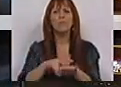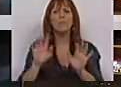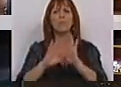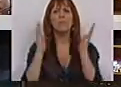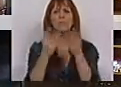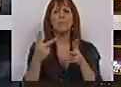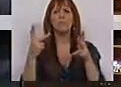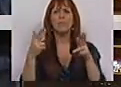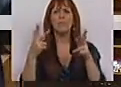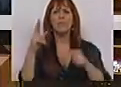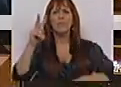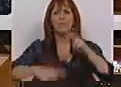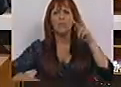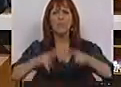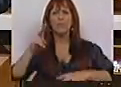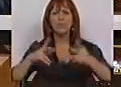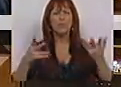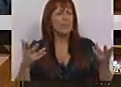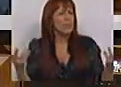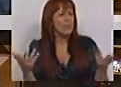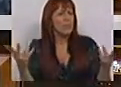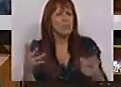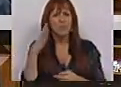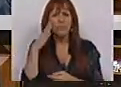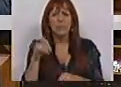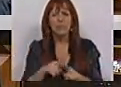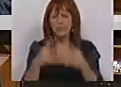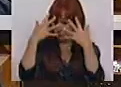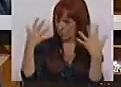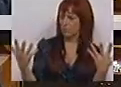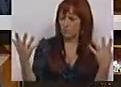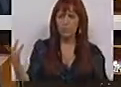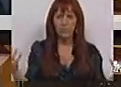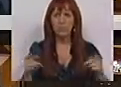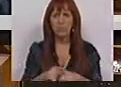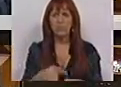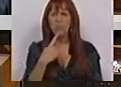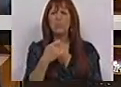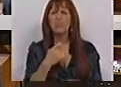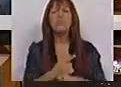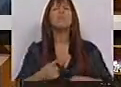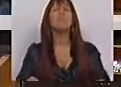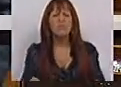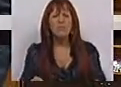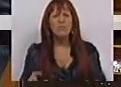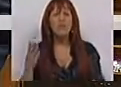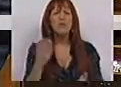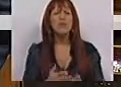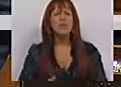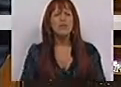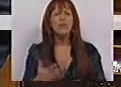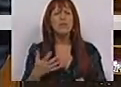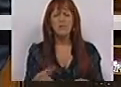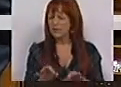-Geral de Tesouro e Finanças. O que naturalmente é uma surpresa e é caso para perguntar porquê apenas e só